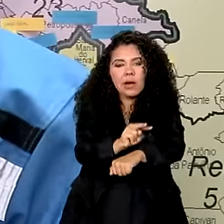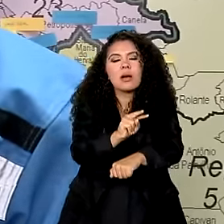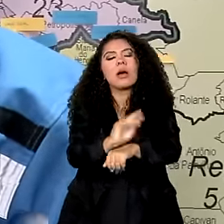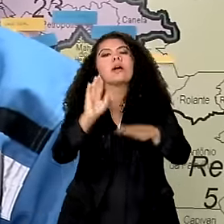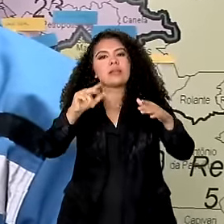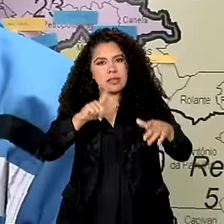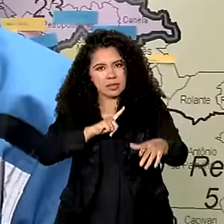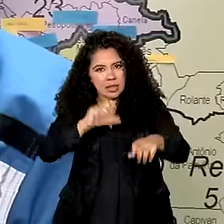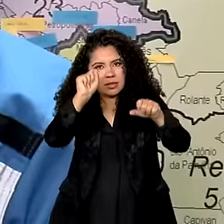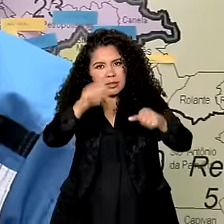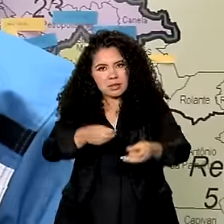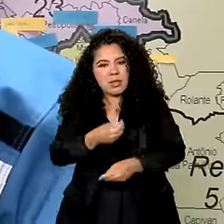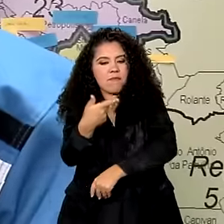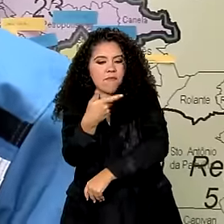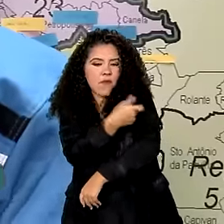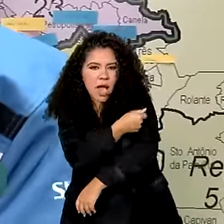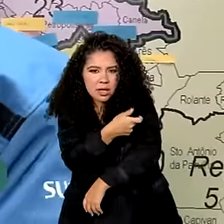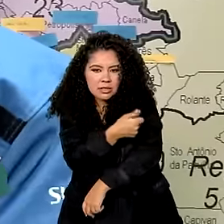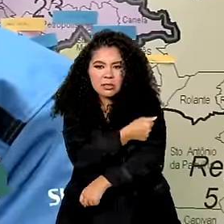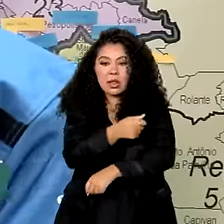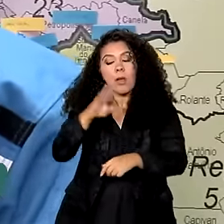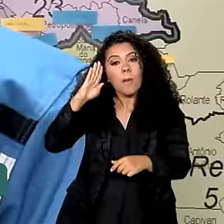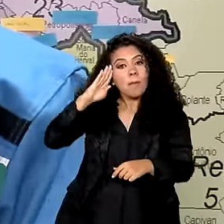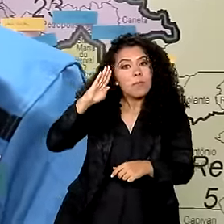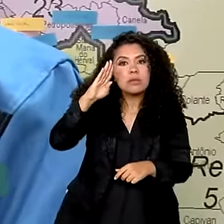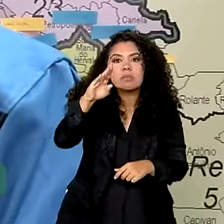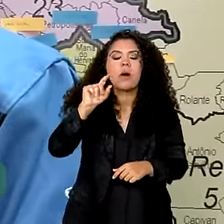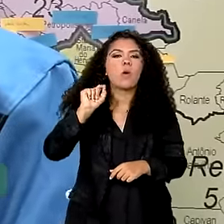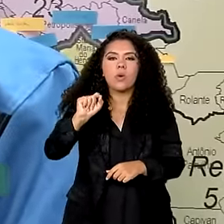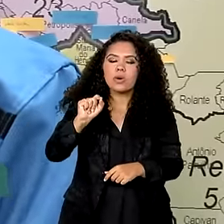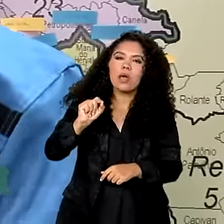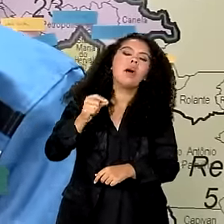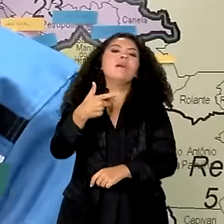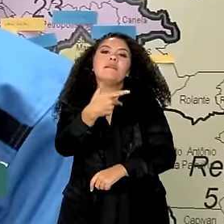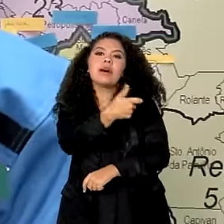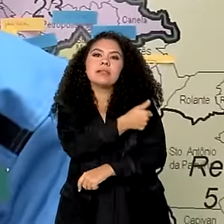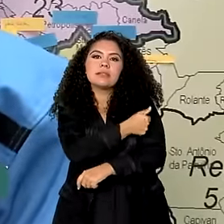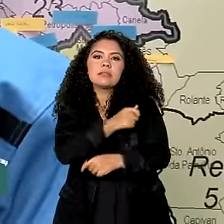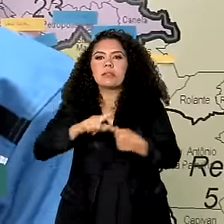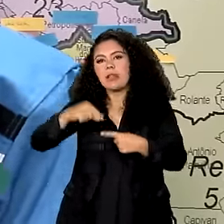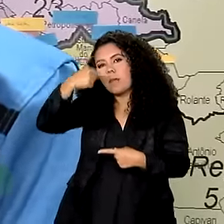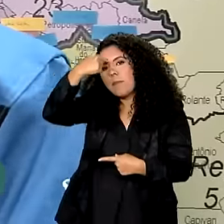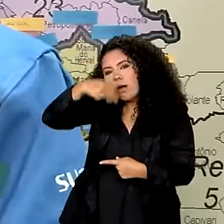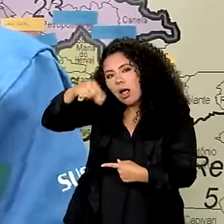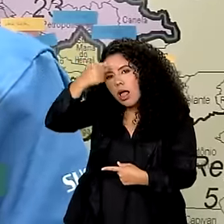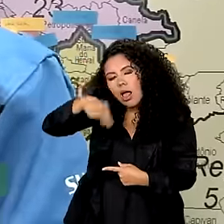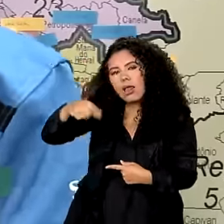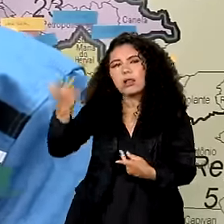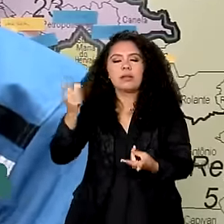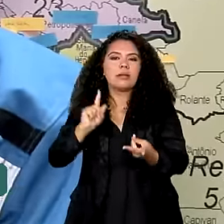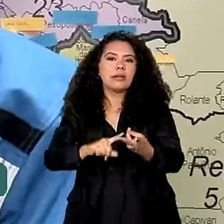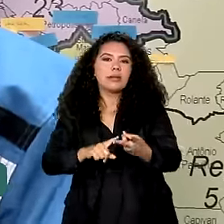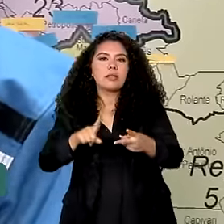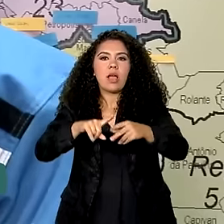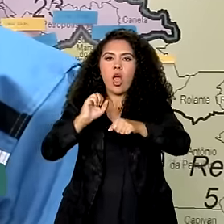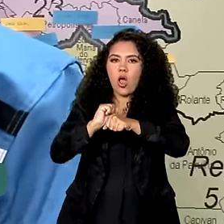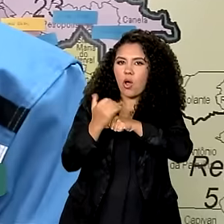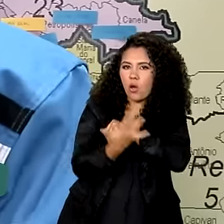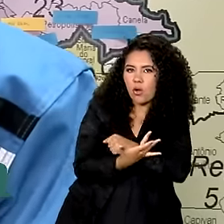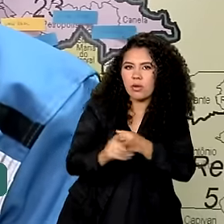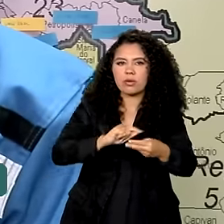para a maior parte dessas doenças. Então, a gente destaca principalmente a vacinação contra a influenza, a vacinação contra a Covid,